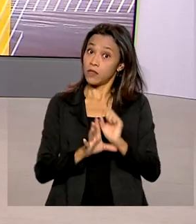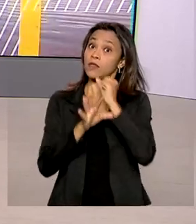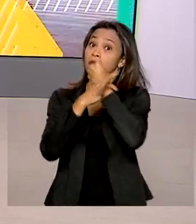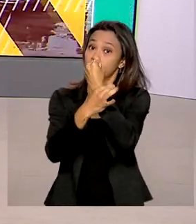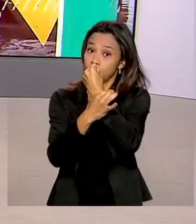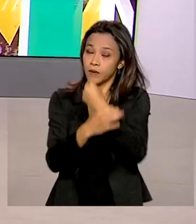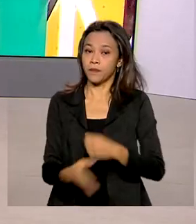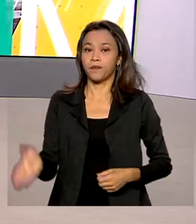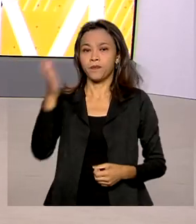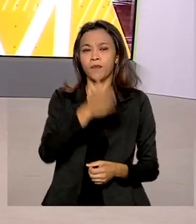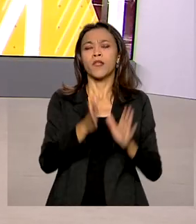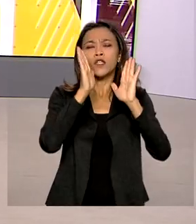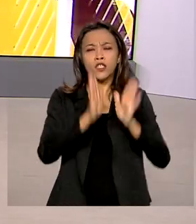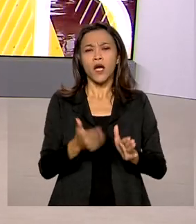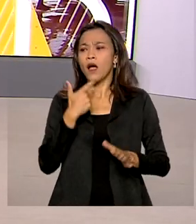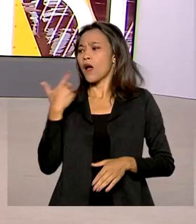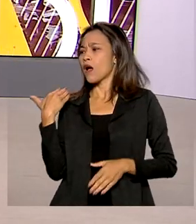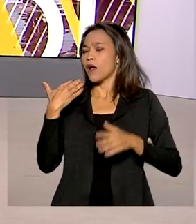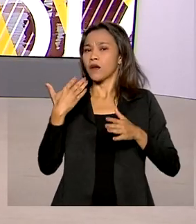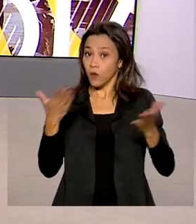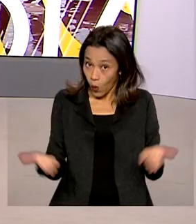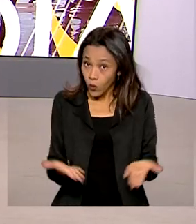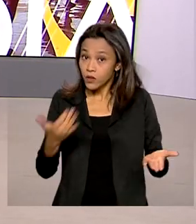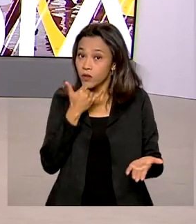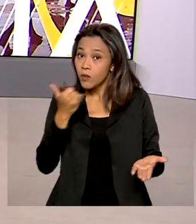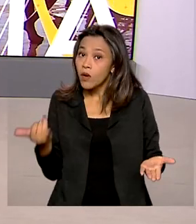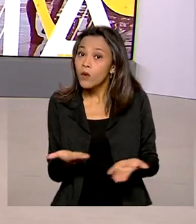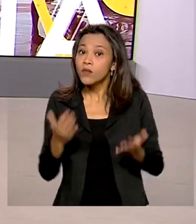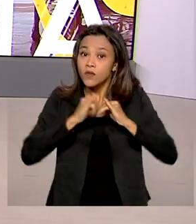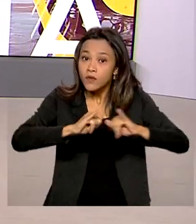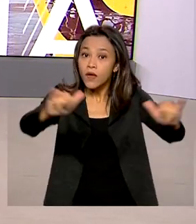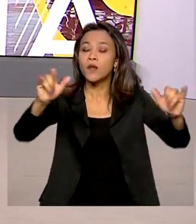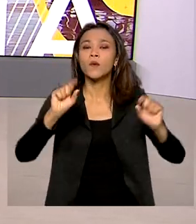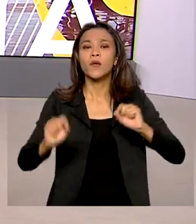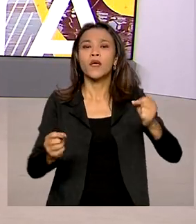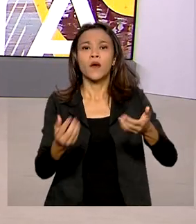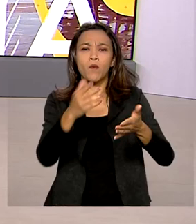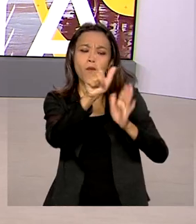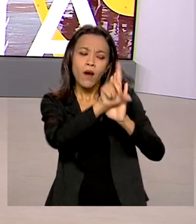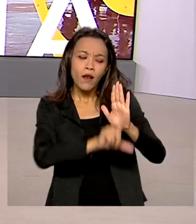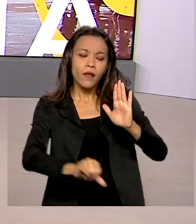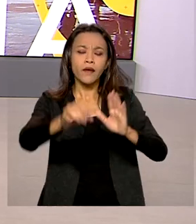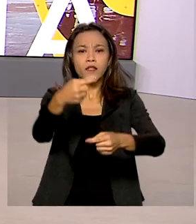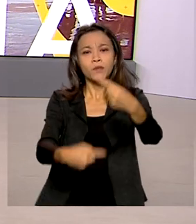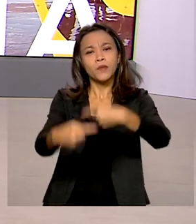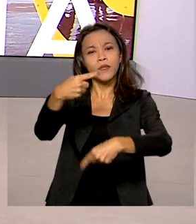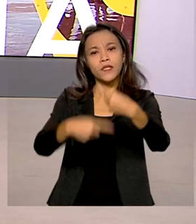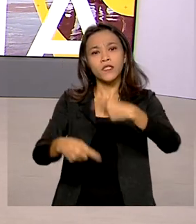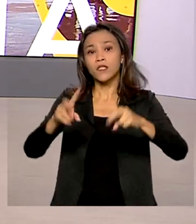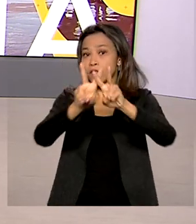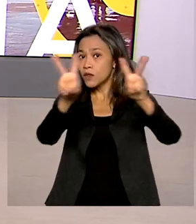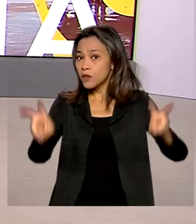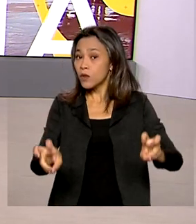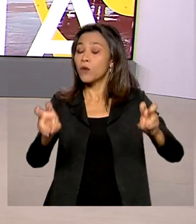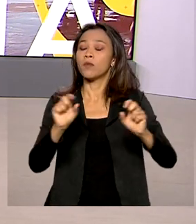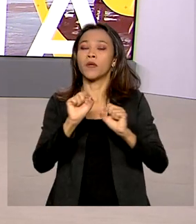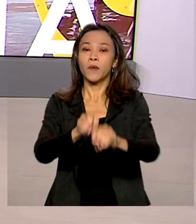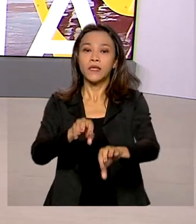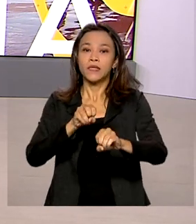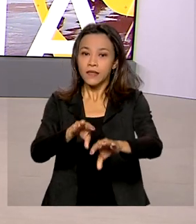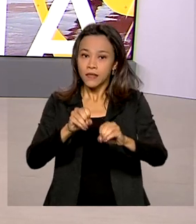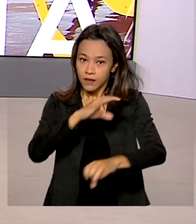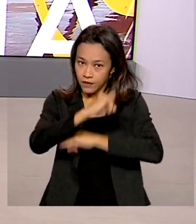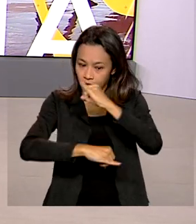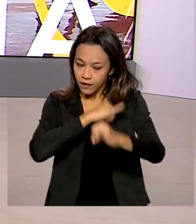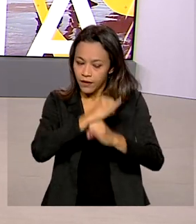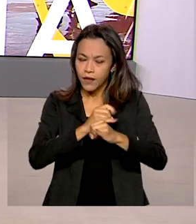E foi publicada no Diário Oficial da União de hoje a lei que institui a política de inovação e educação conectada. Ela tem o objetivo de levar acesso